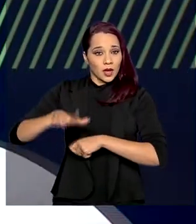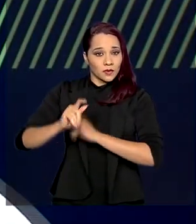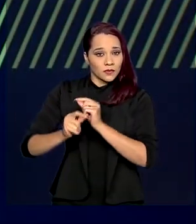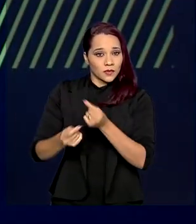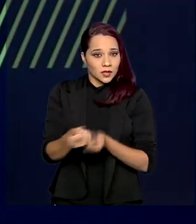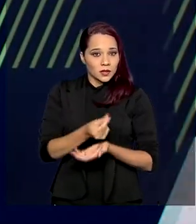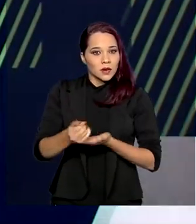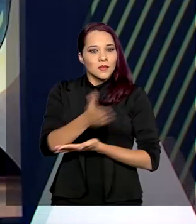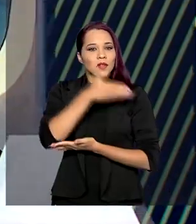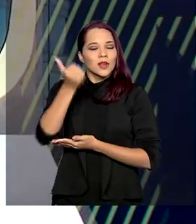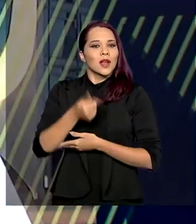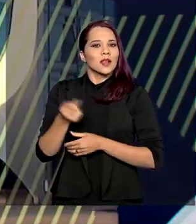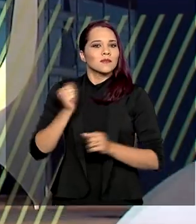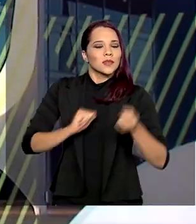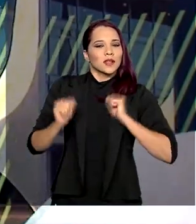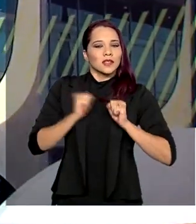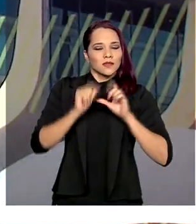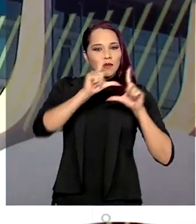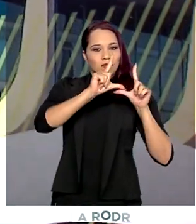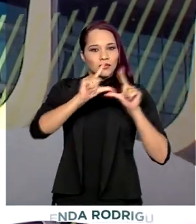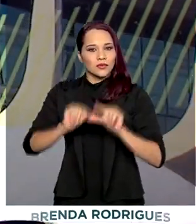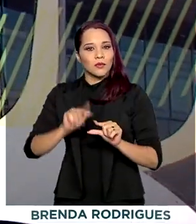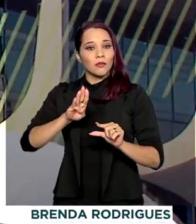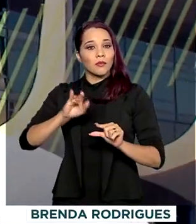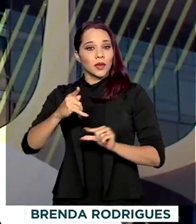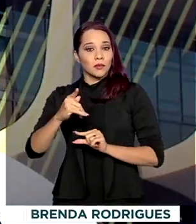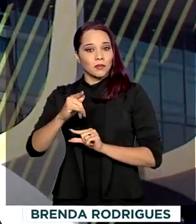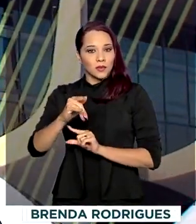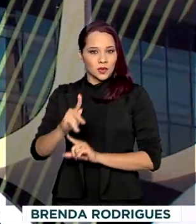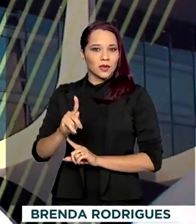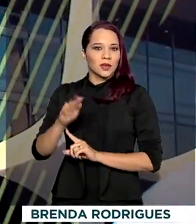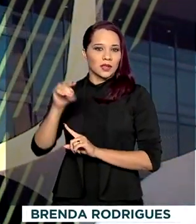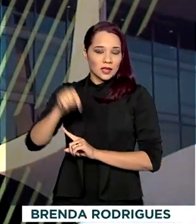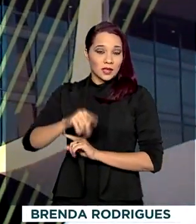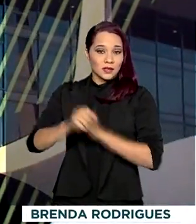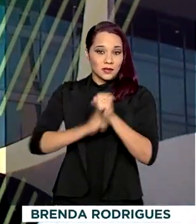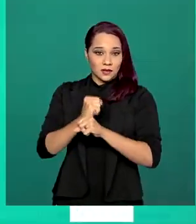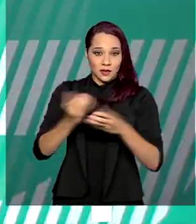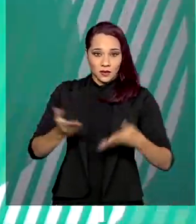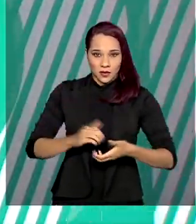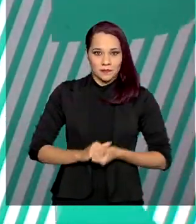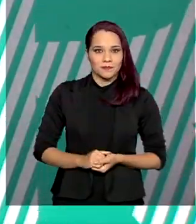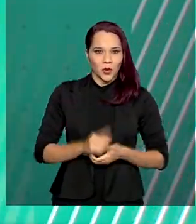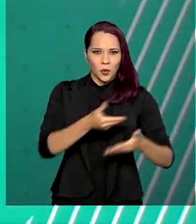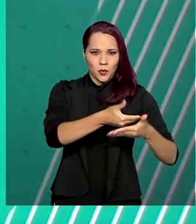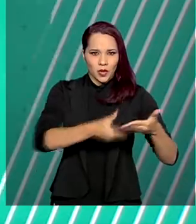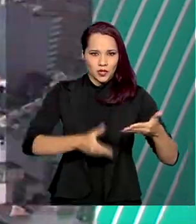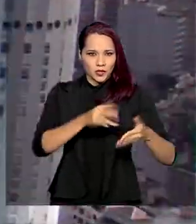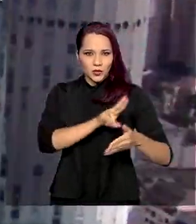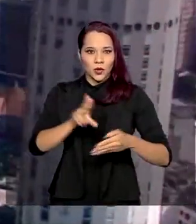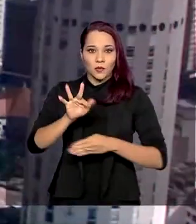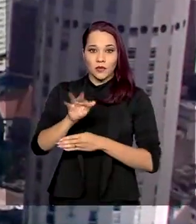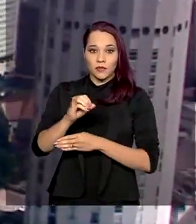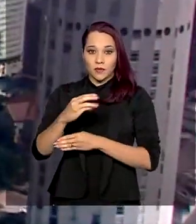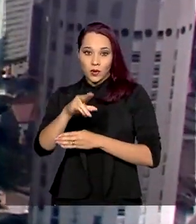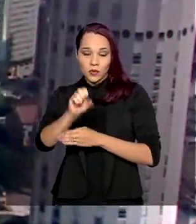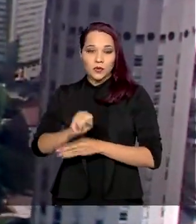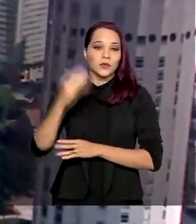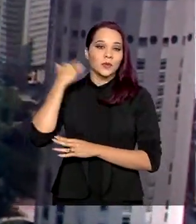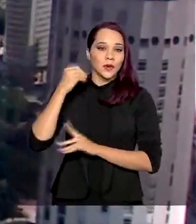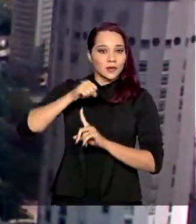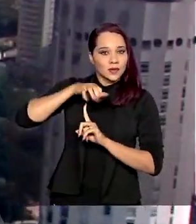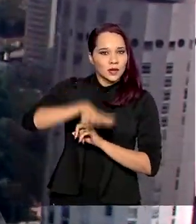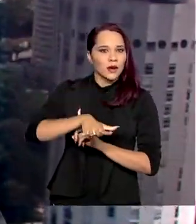melhoraram a estimativa para a queda do PIB, o produto interno bruto, neste ano. Segundo o boletim Focus do Banco Central,